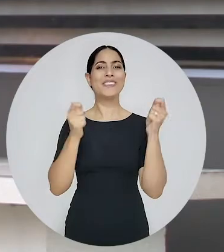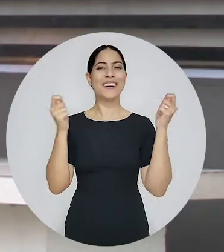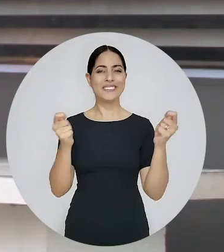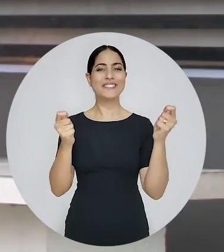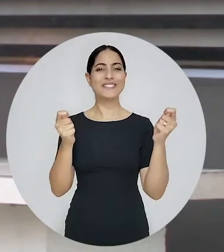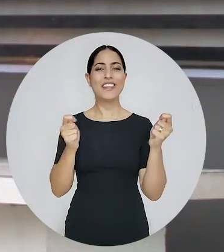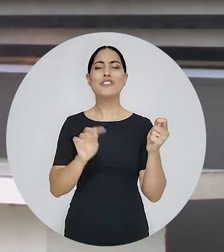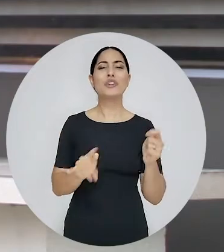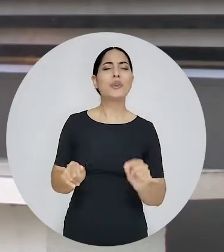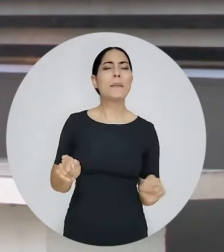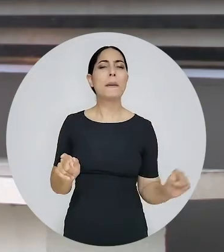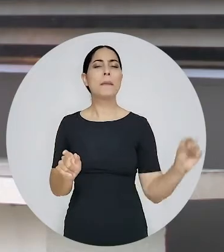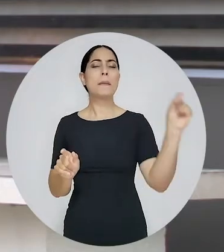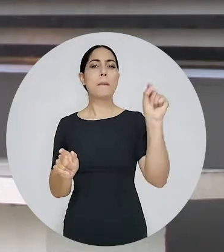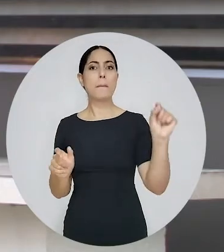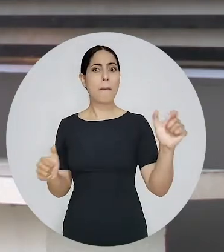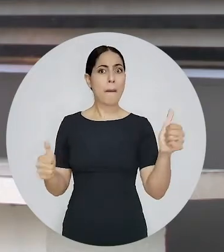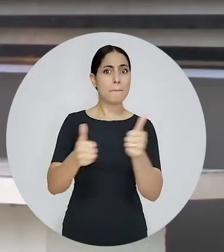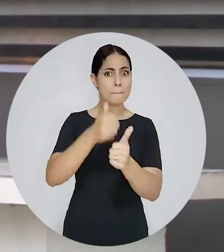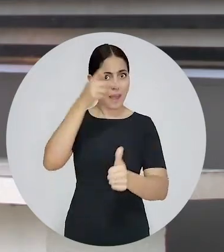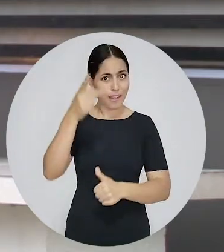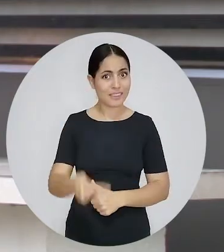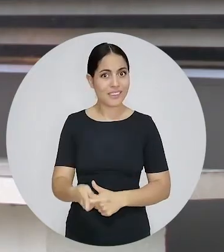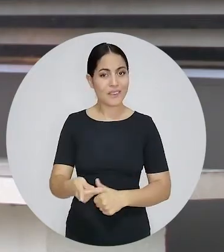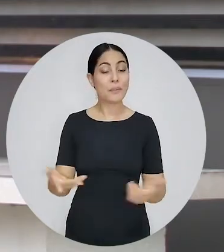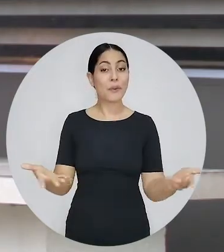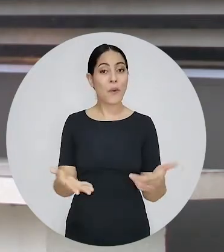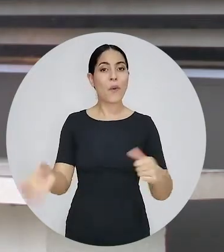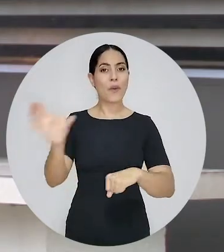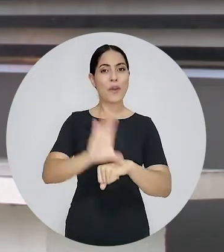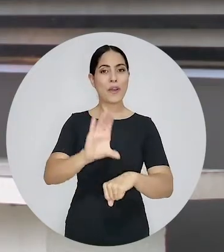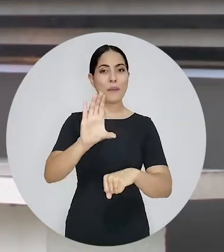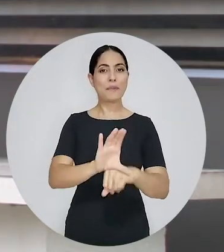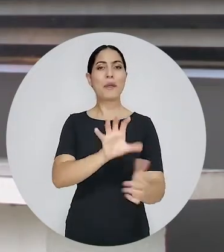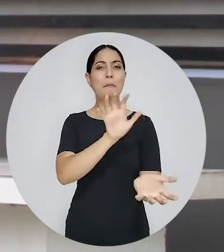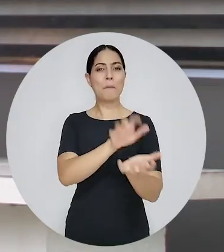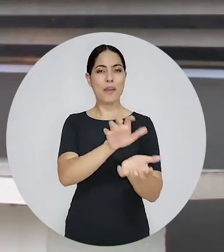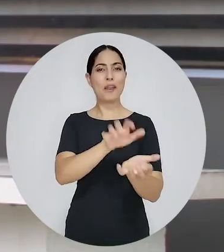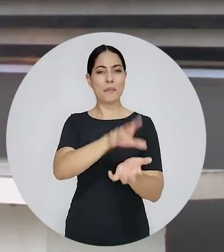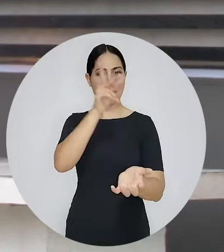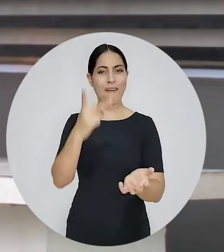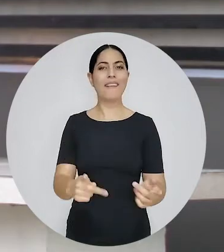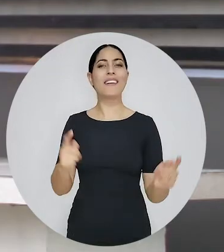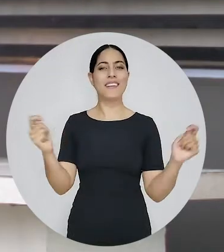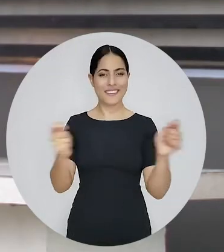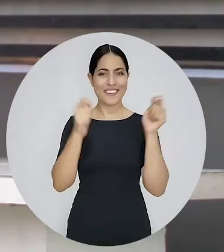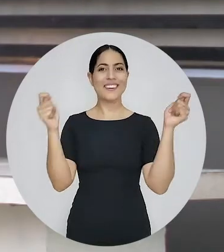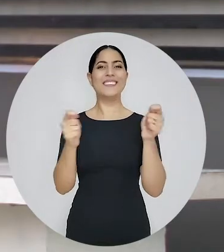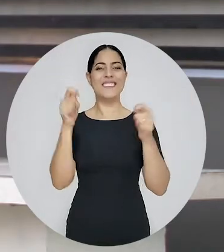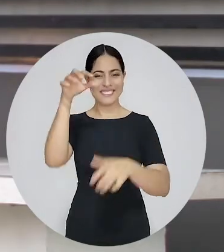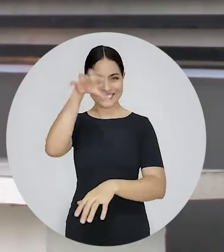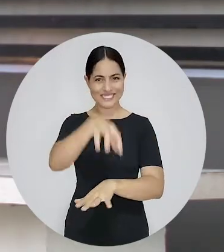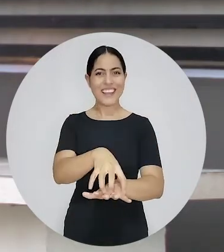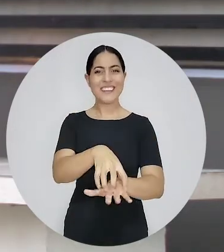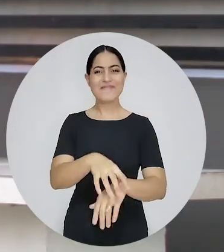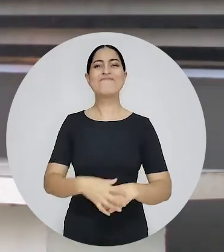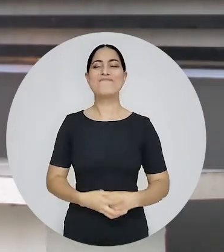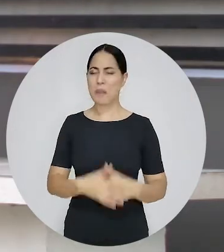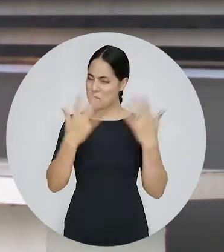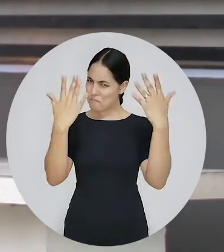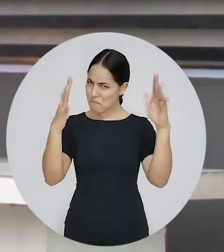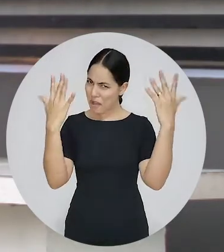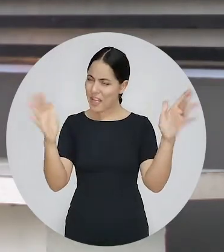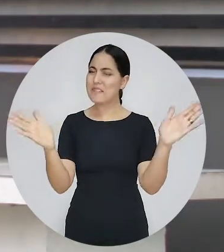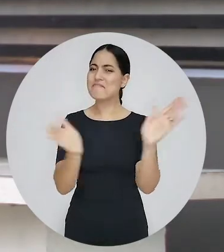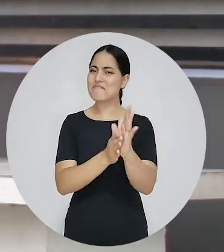e de todos aqueles que acorram até Caruaru, que hoje funciona como a verdadeira capital do agréstio pernambucano. Então, certamente,